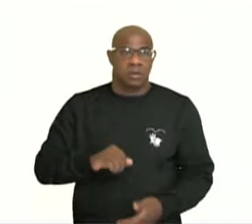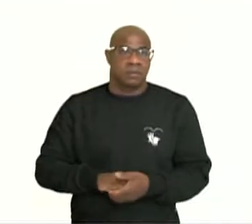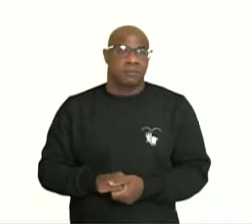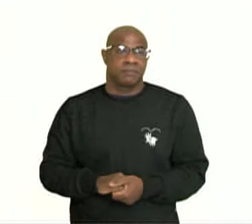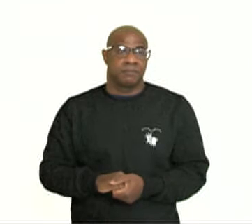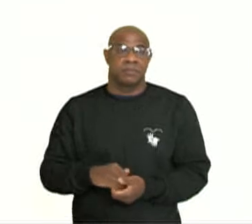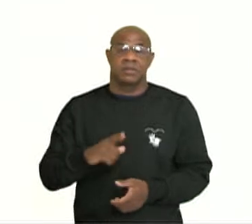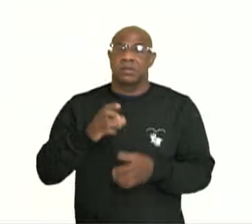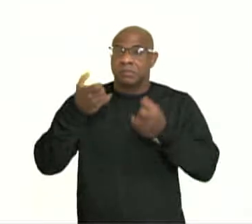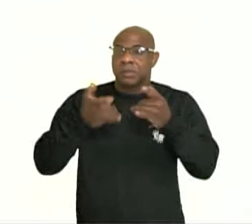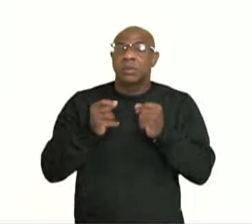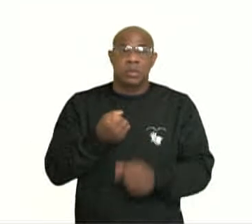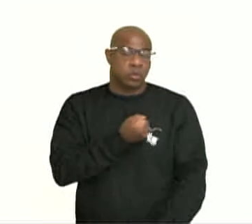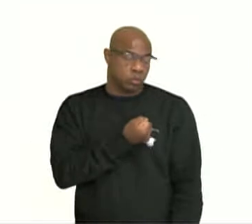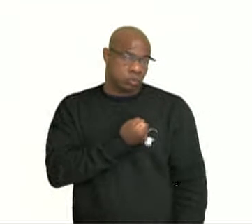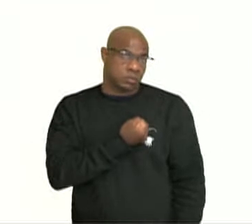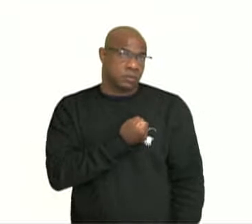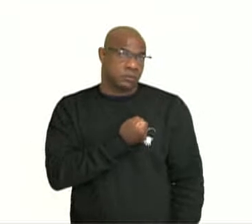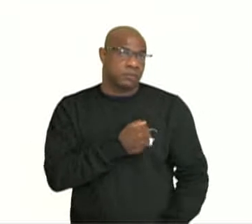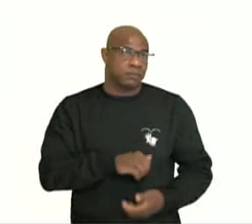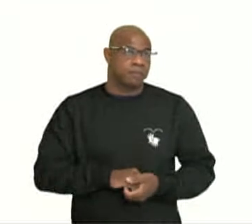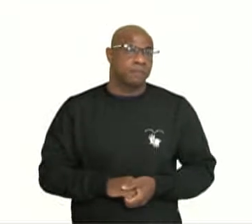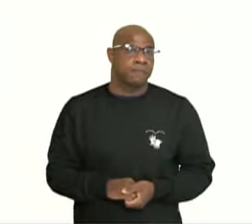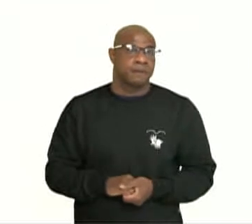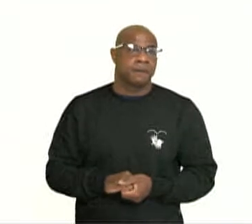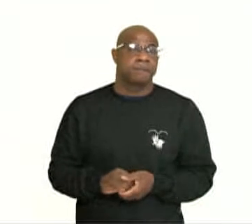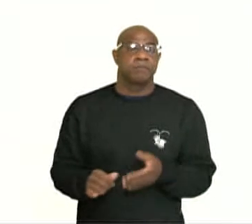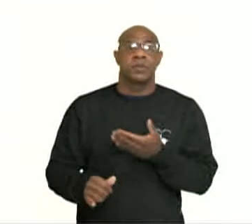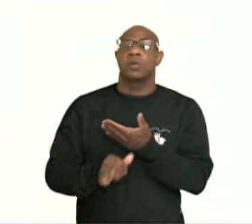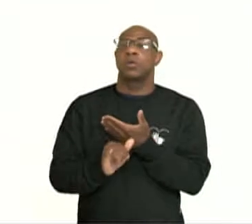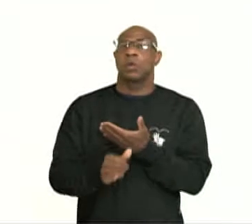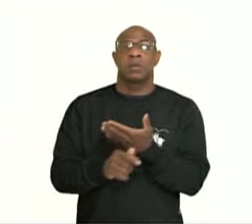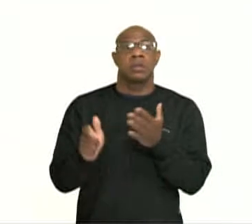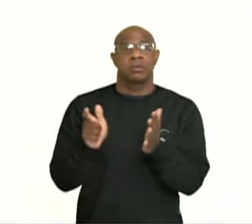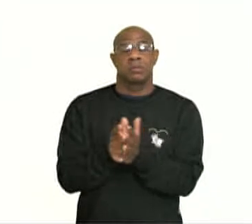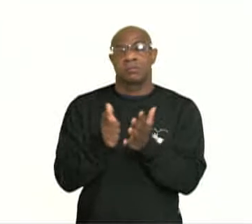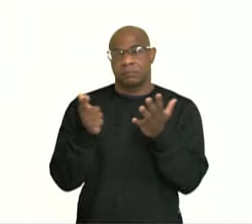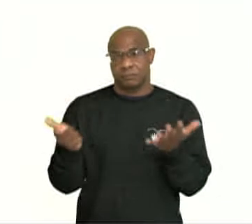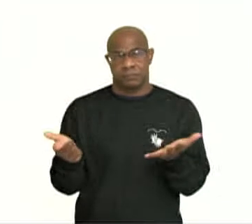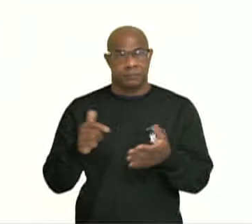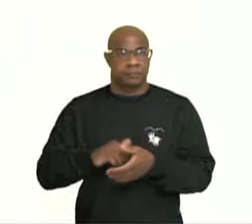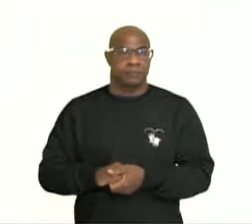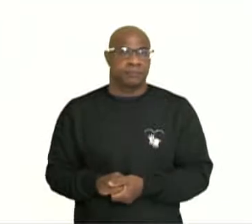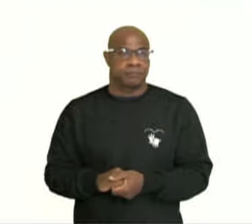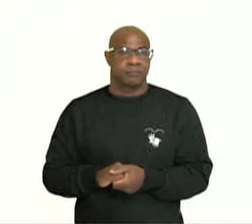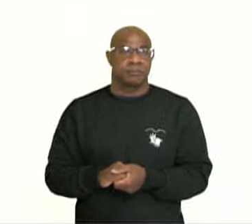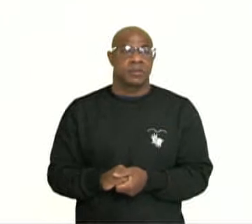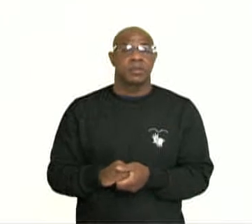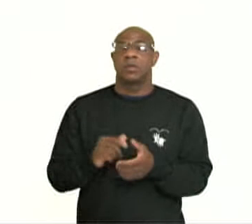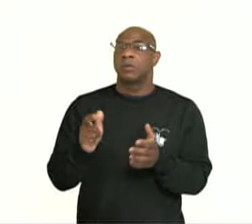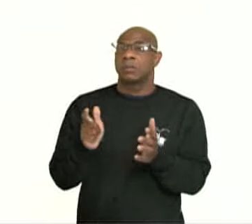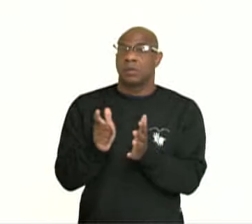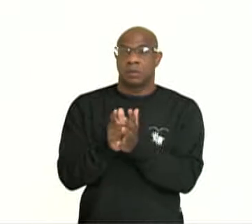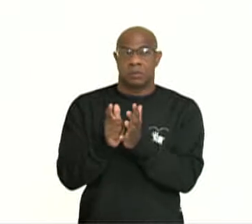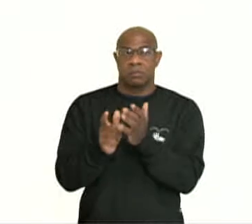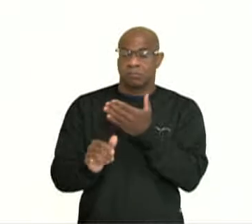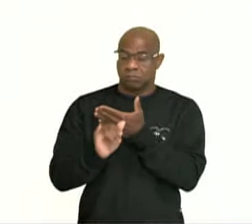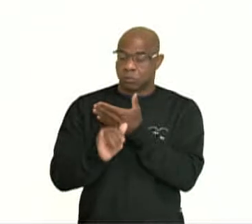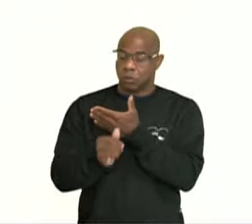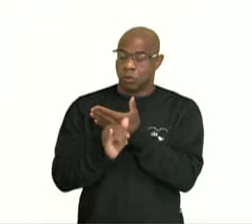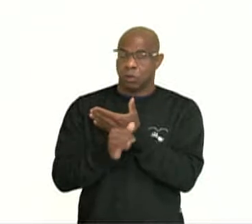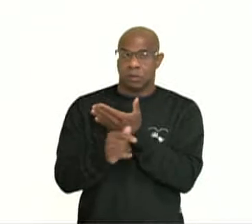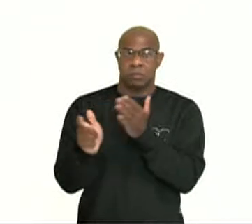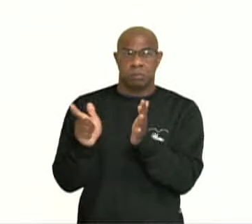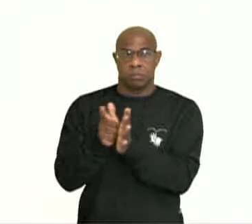no texto dessa maneira. Crônica jornalística. Uma crônica jornalística, olha só, é um